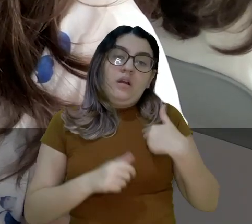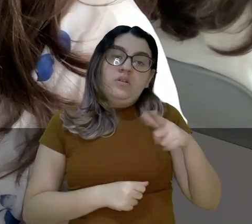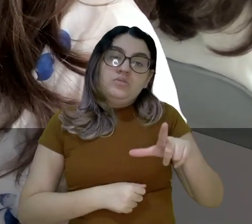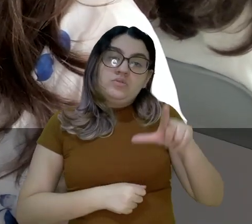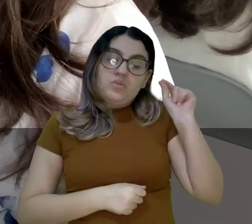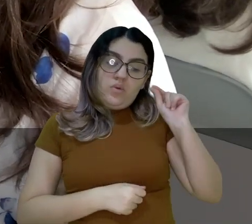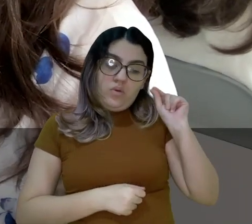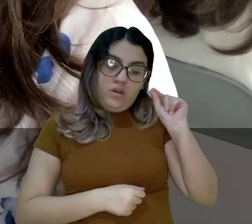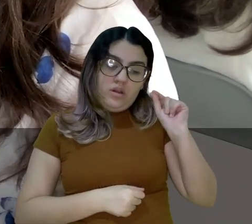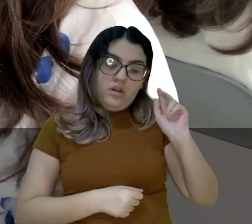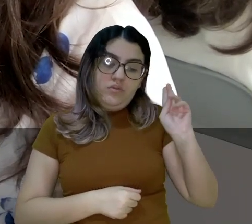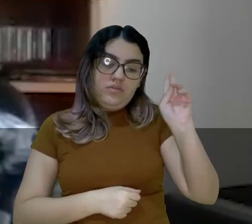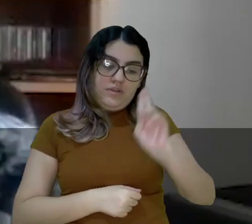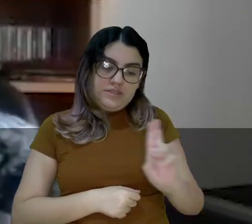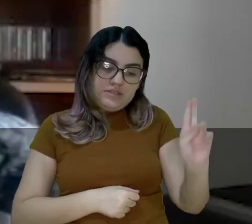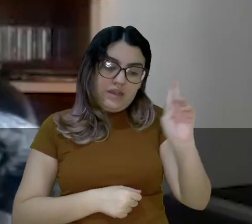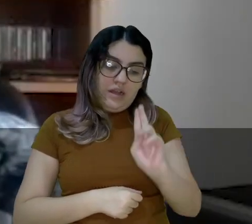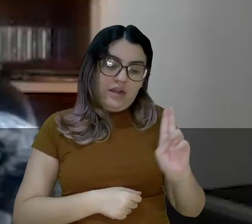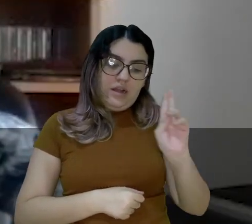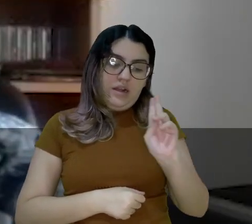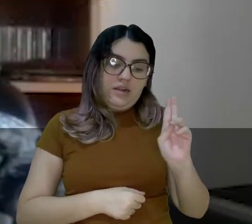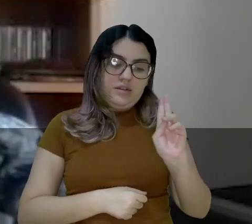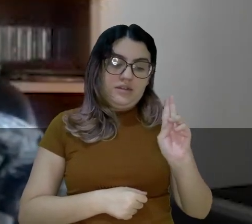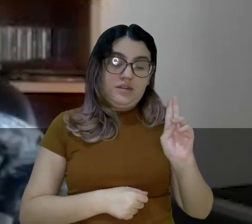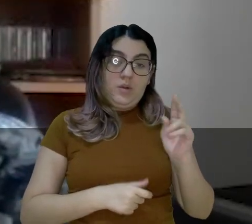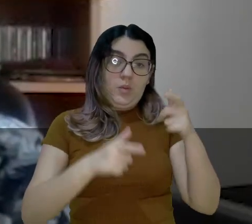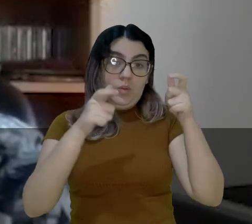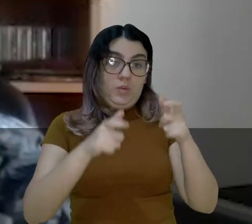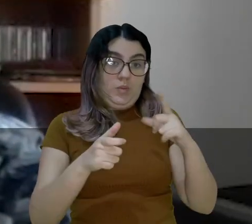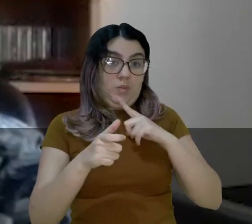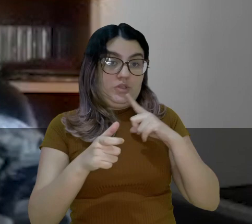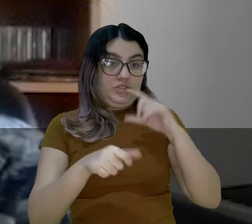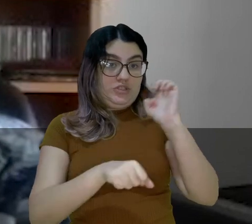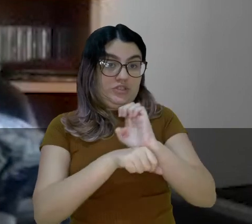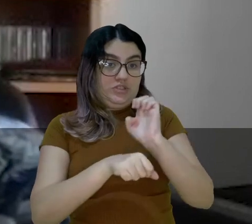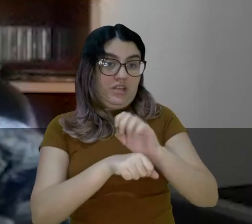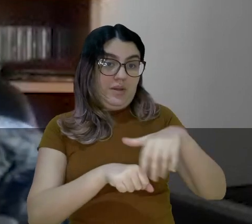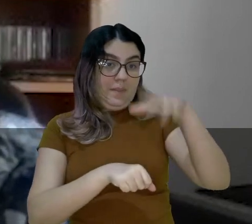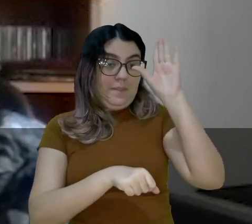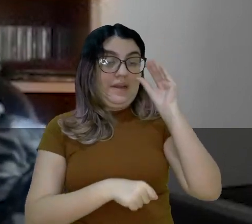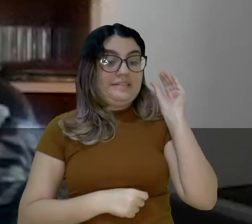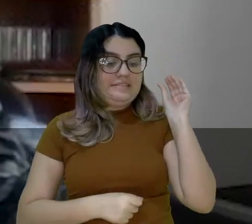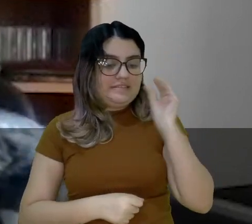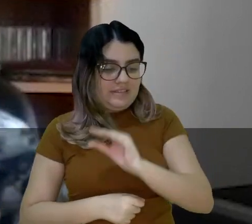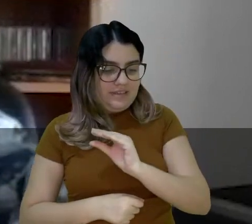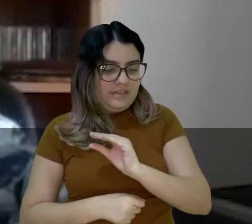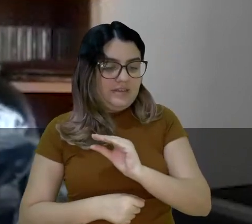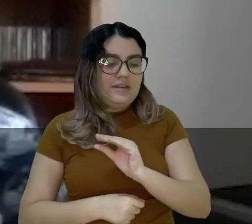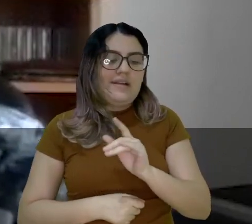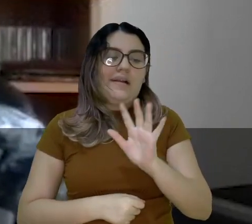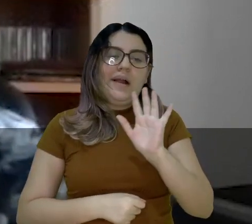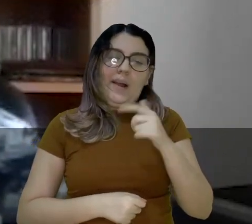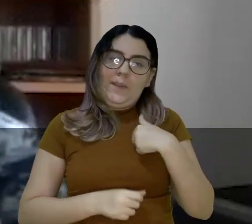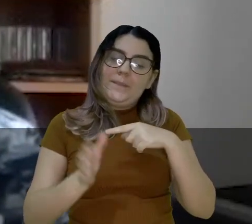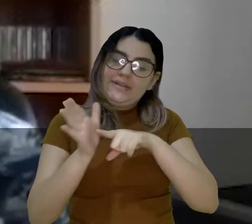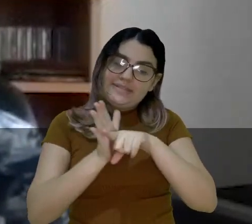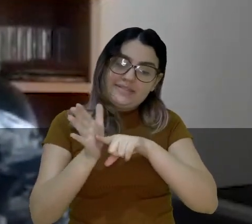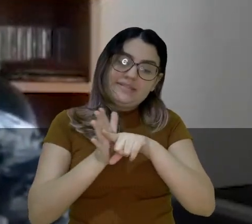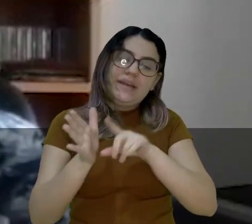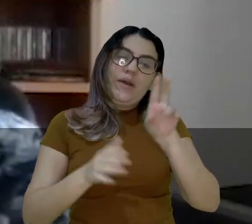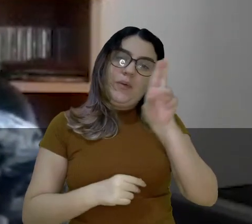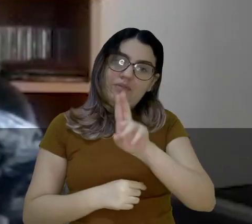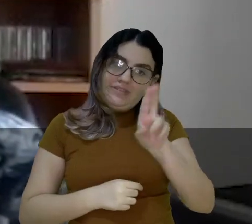Aí eu peguei a universidade onde tem o estado mais quente, né? Eu gostava,